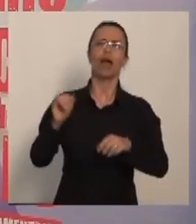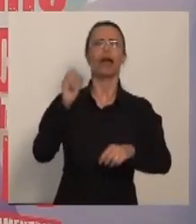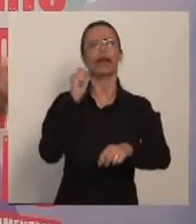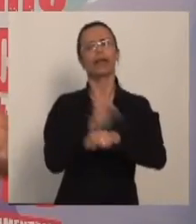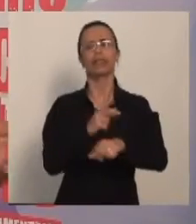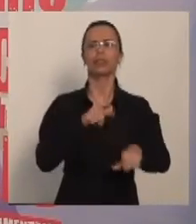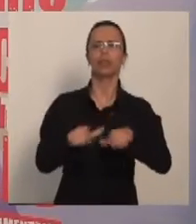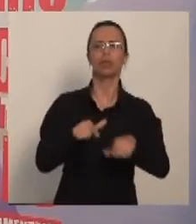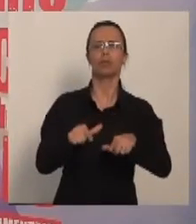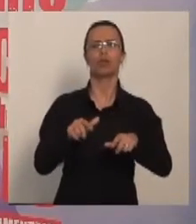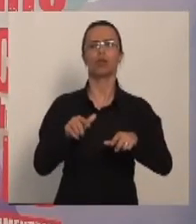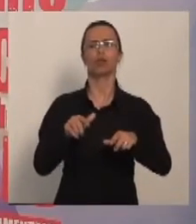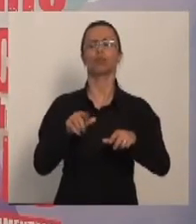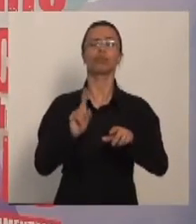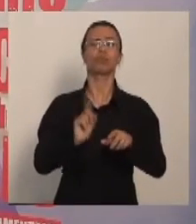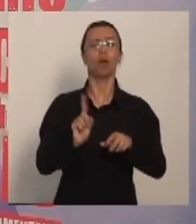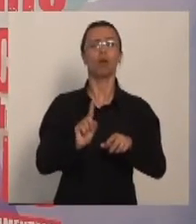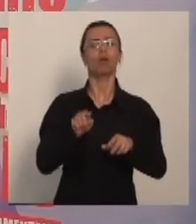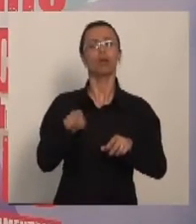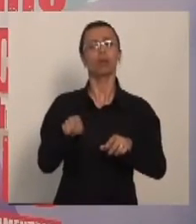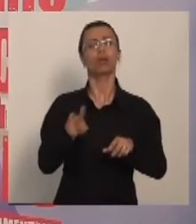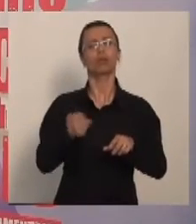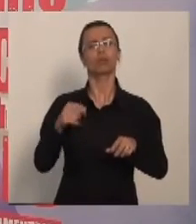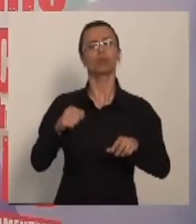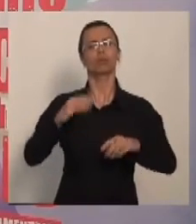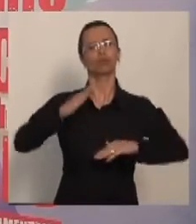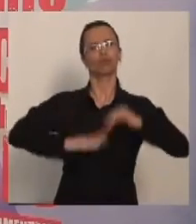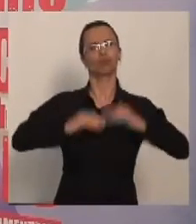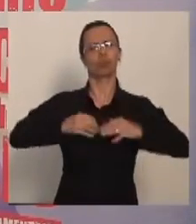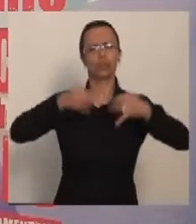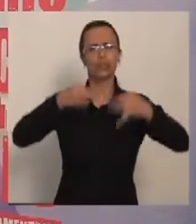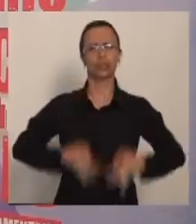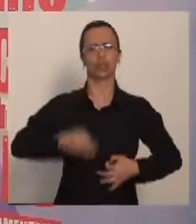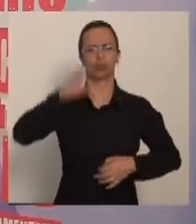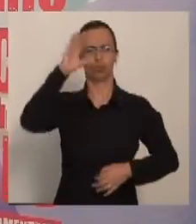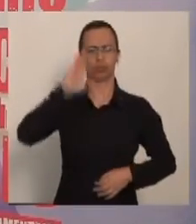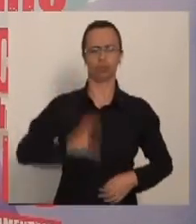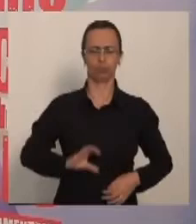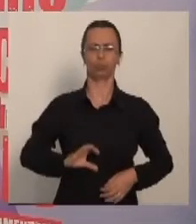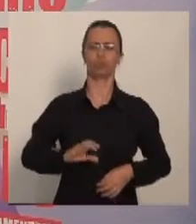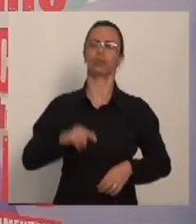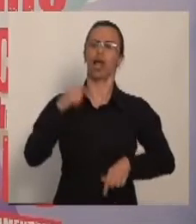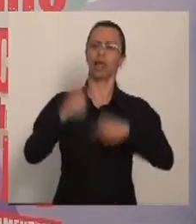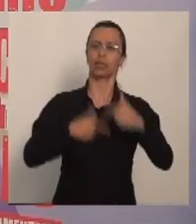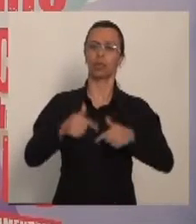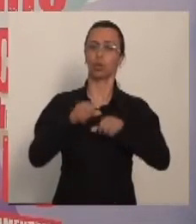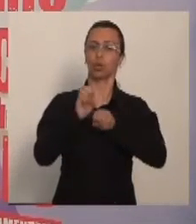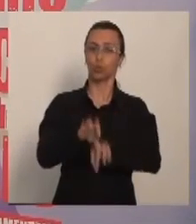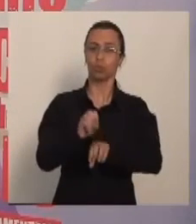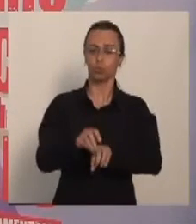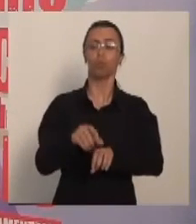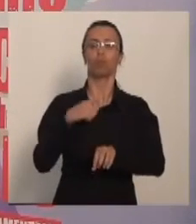como um indivíduo que vai trabalhar, que vai conformar, mas que possa ter o pleno exercício da sua cidadania. A ação educativa